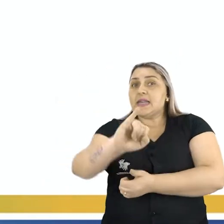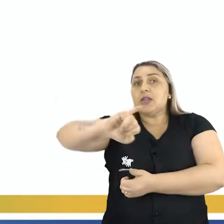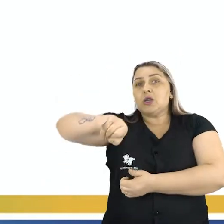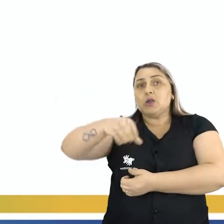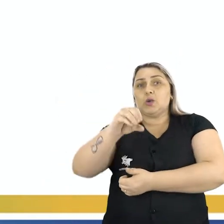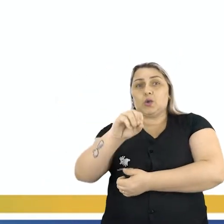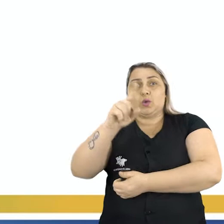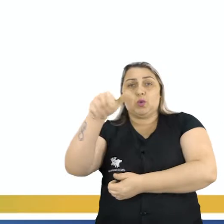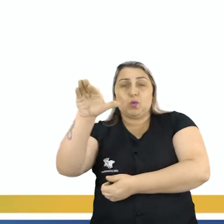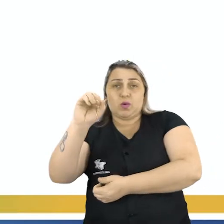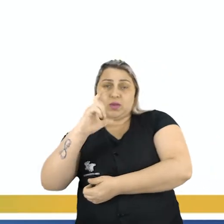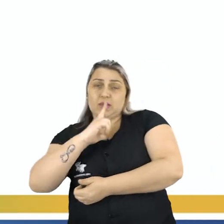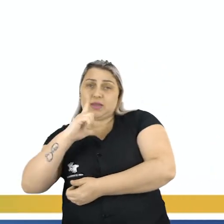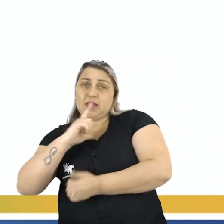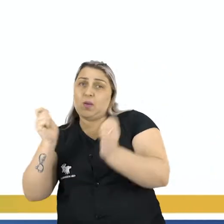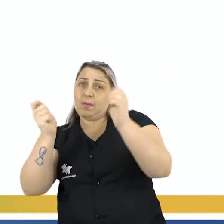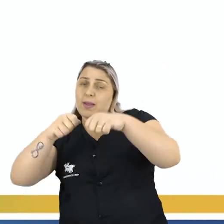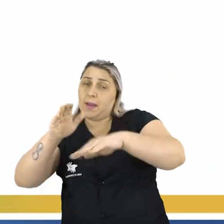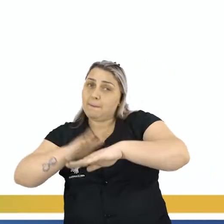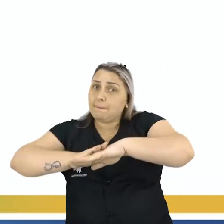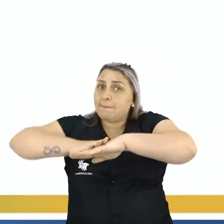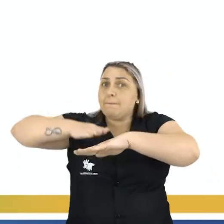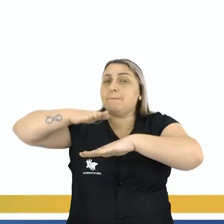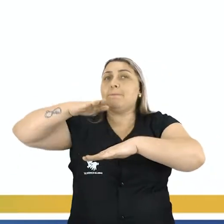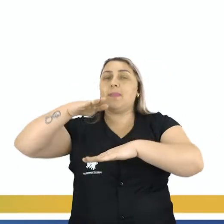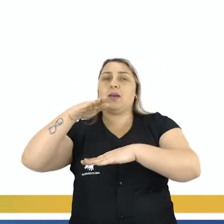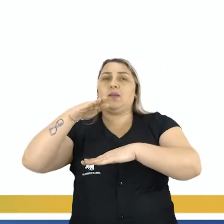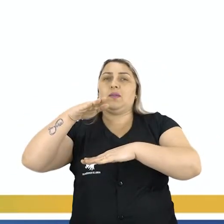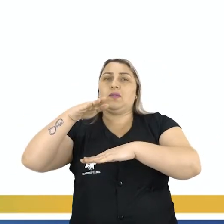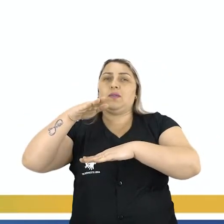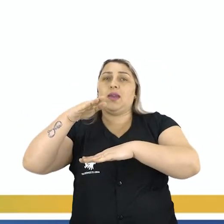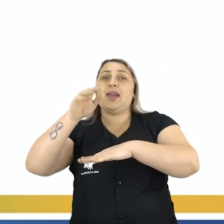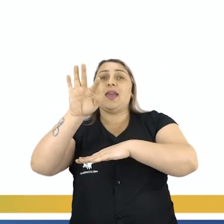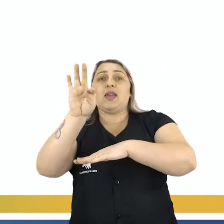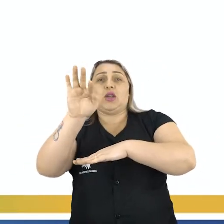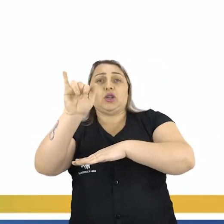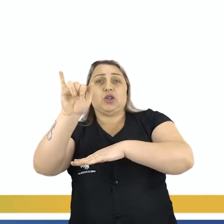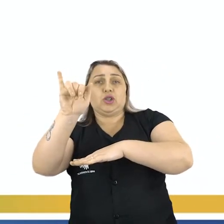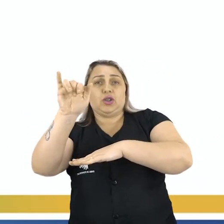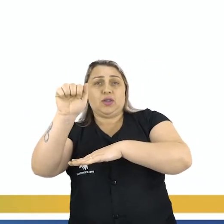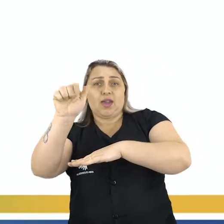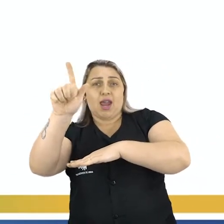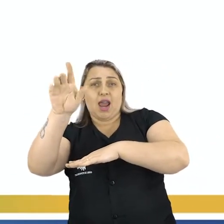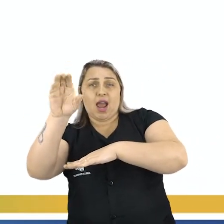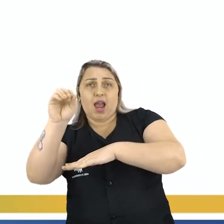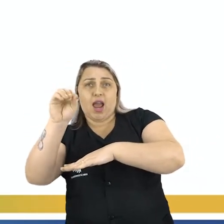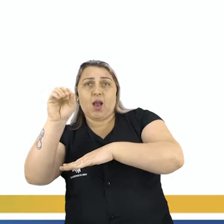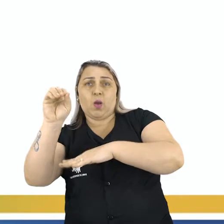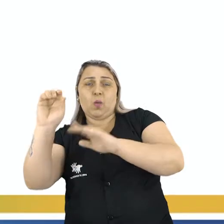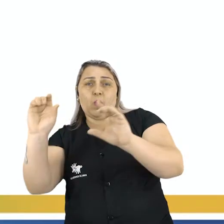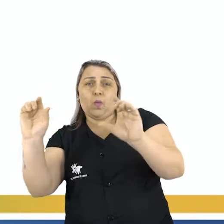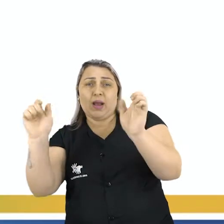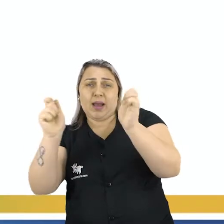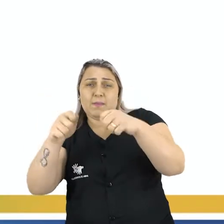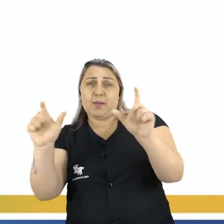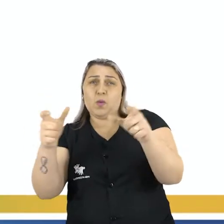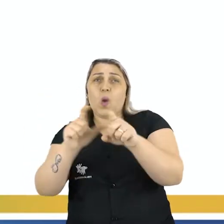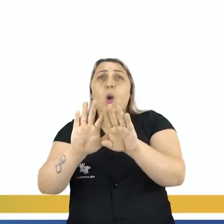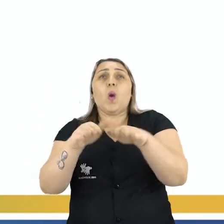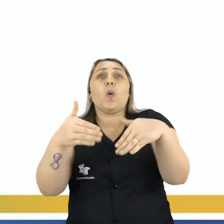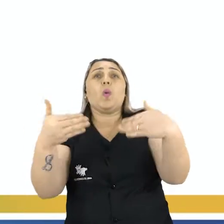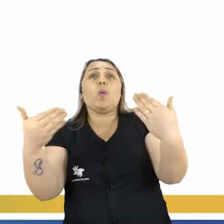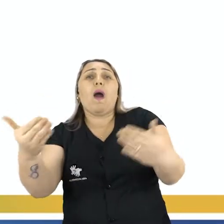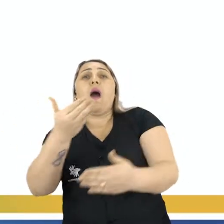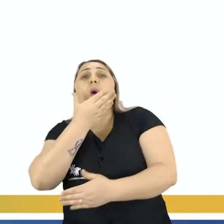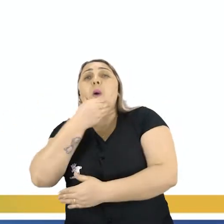tem uma capacidade maior, né? E Tiago tem uma capacidade menor, qual dos